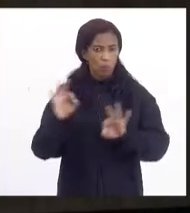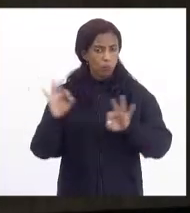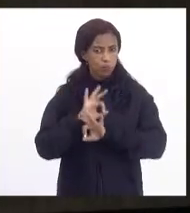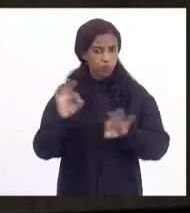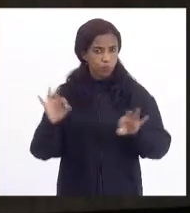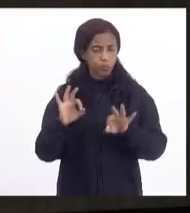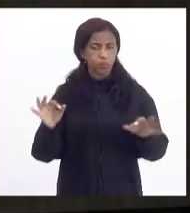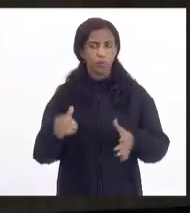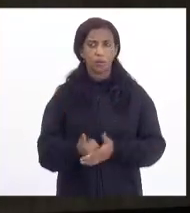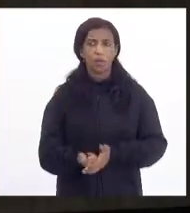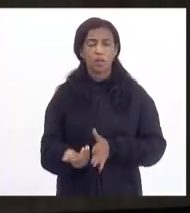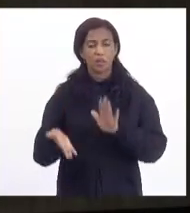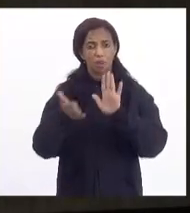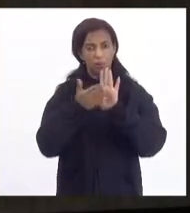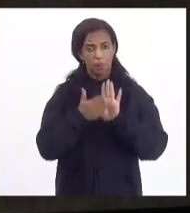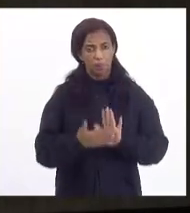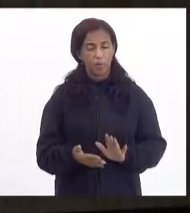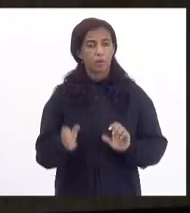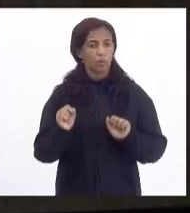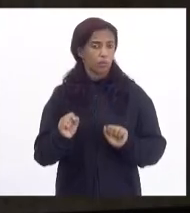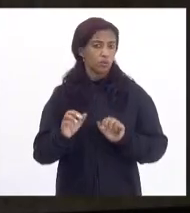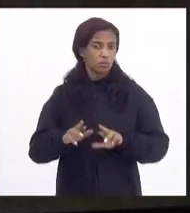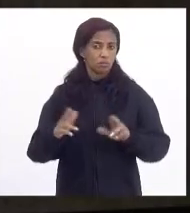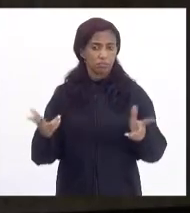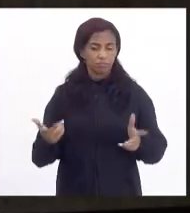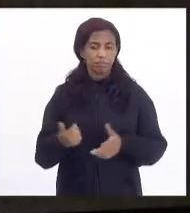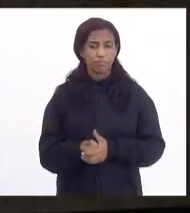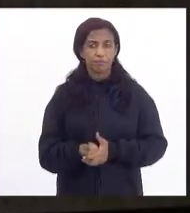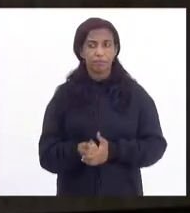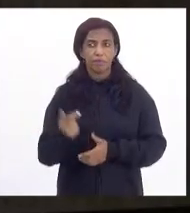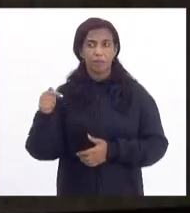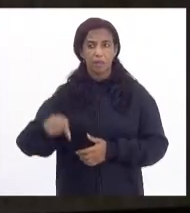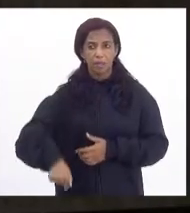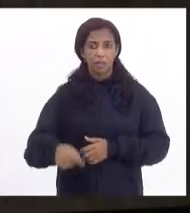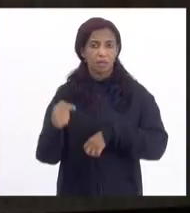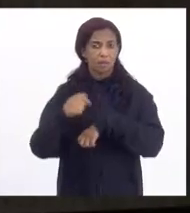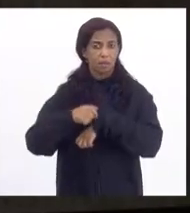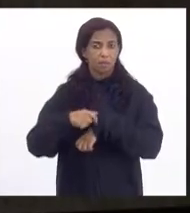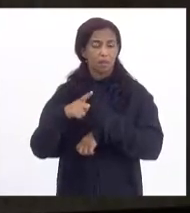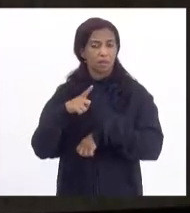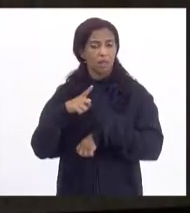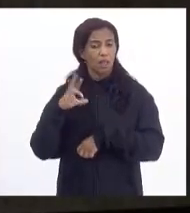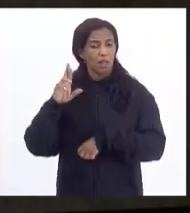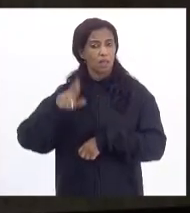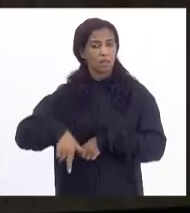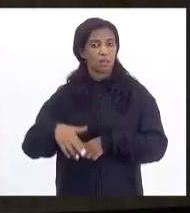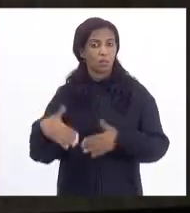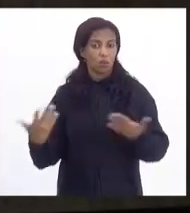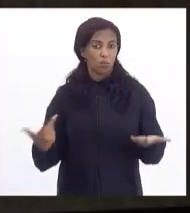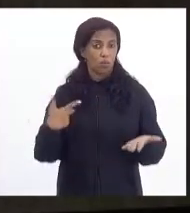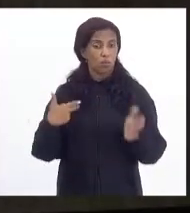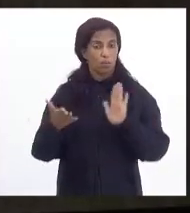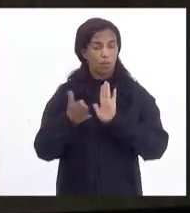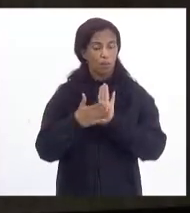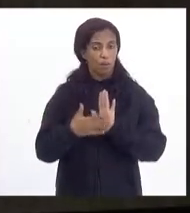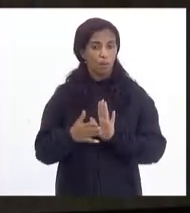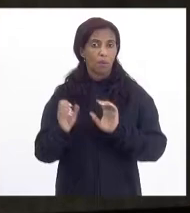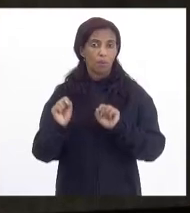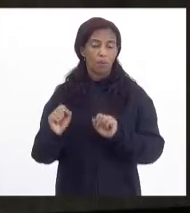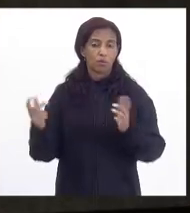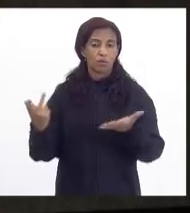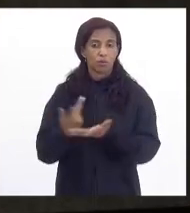bem embasado, ele dava o parecer que podia ser divergente. É que neste caso, também assiste razão, quando eu emito um parecer pode